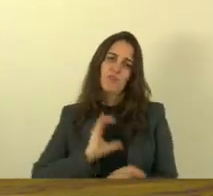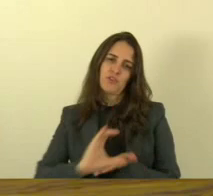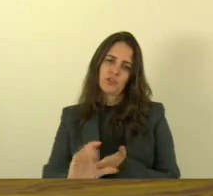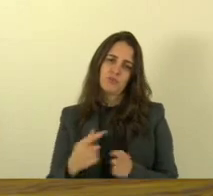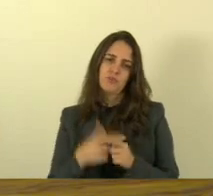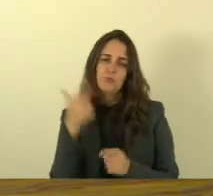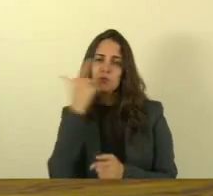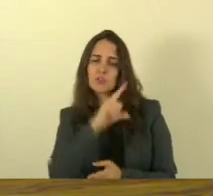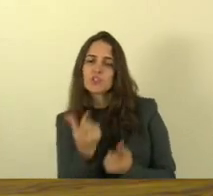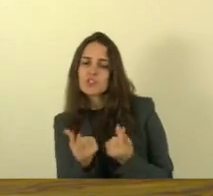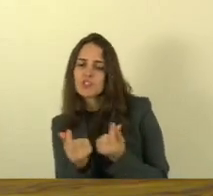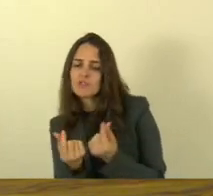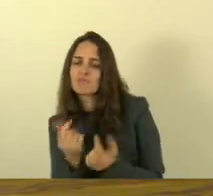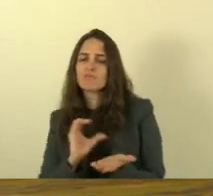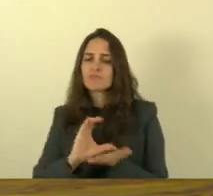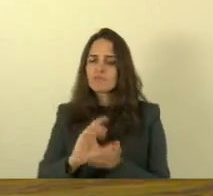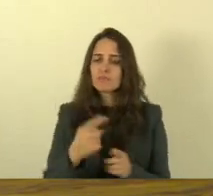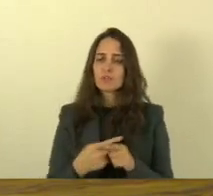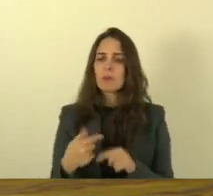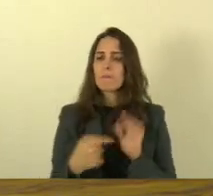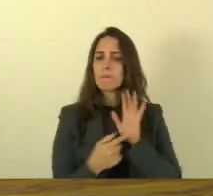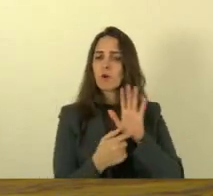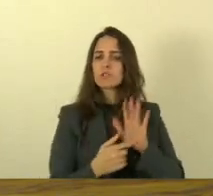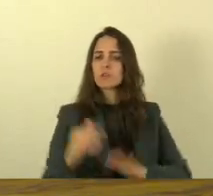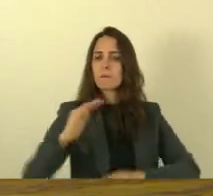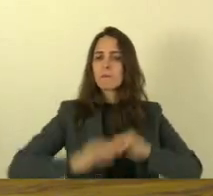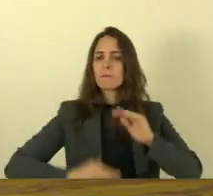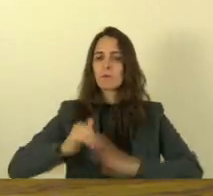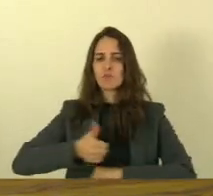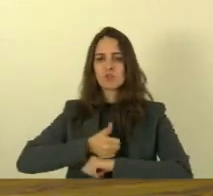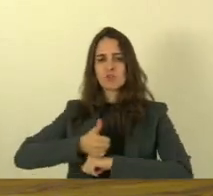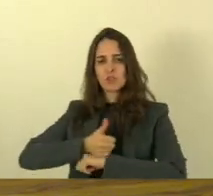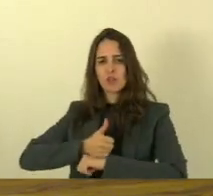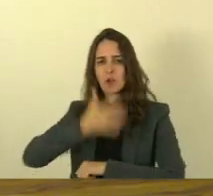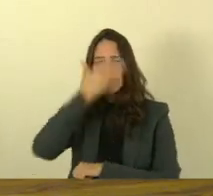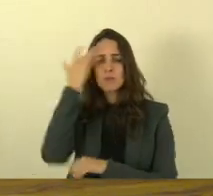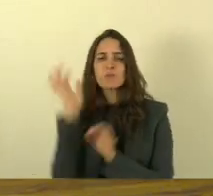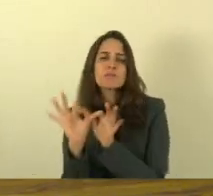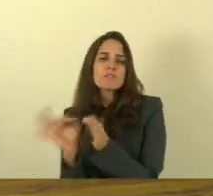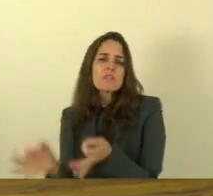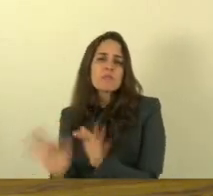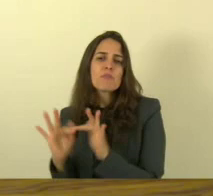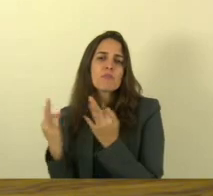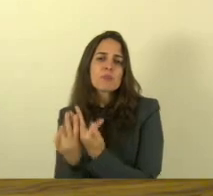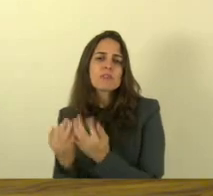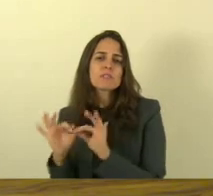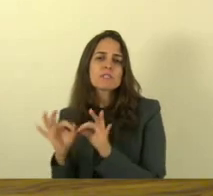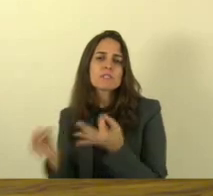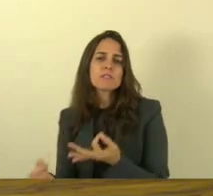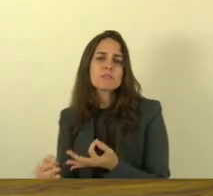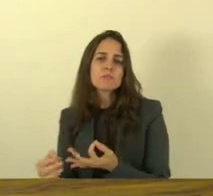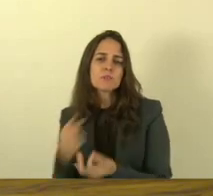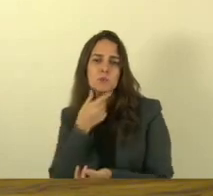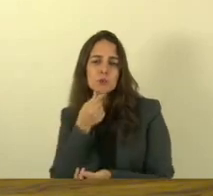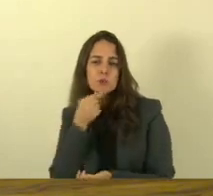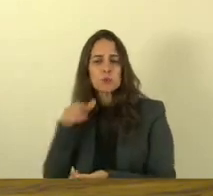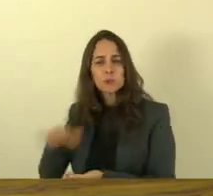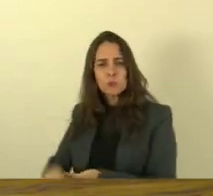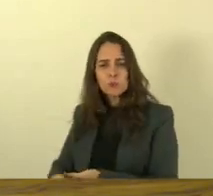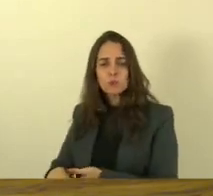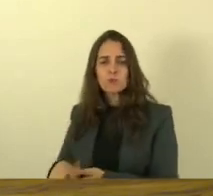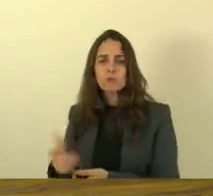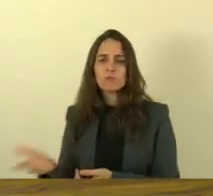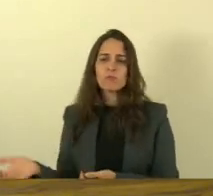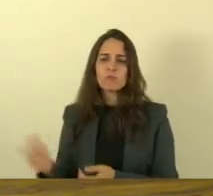e revela talentos meninos humildes de famílias humildes de famílias muito humildes que